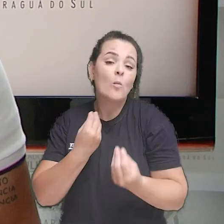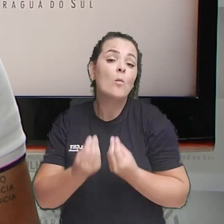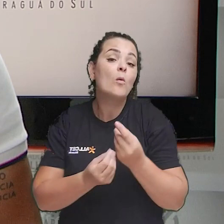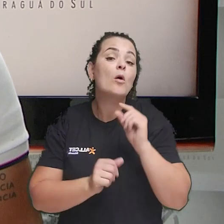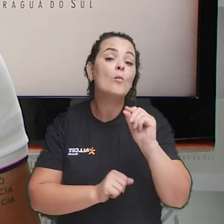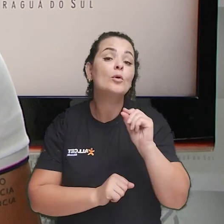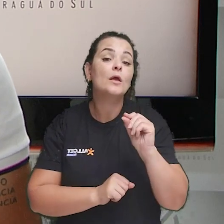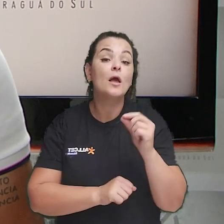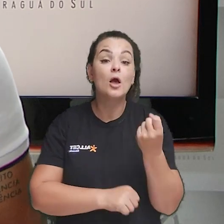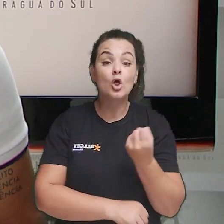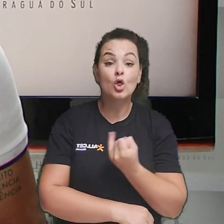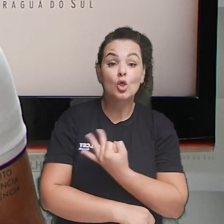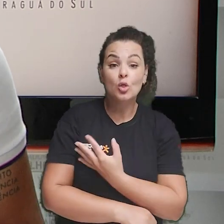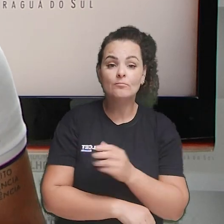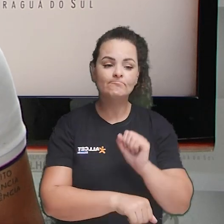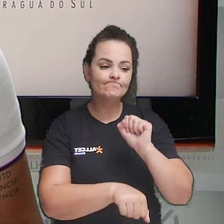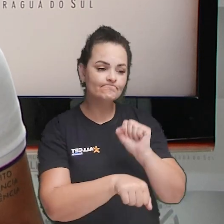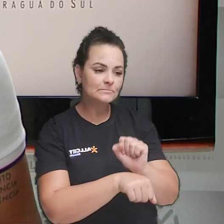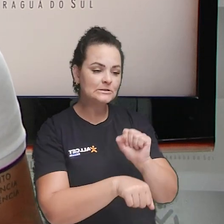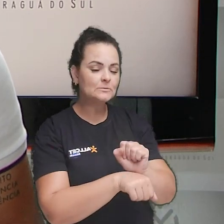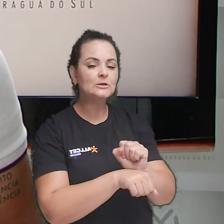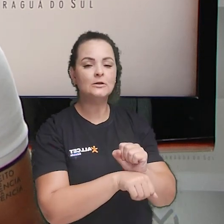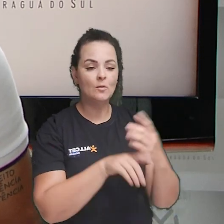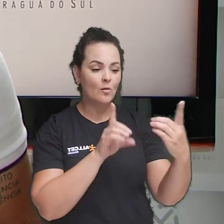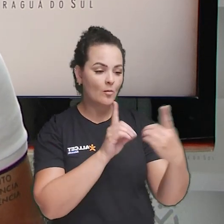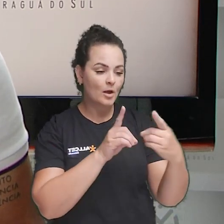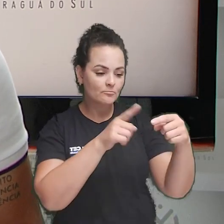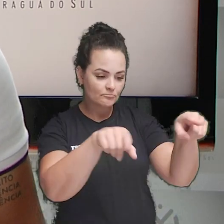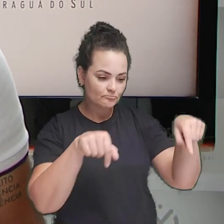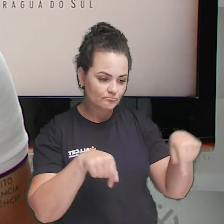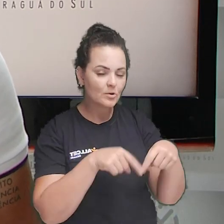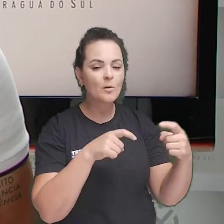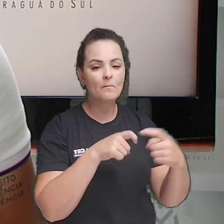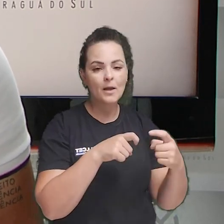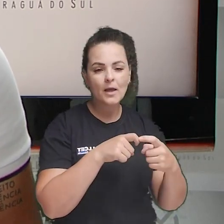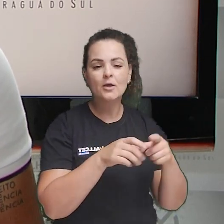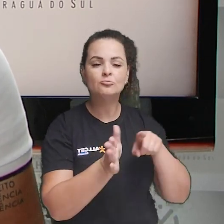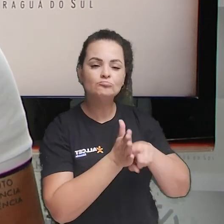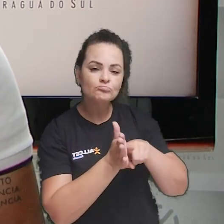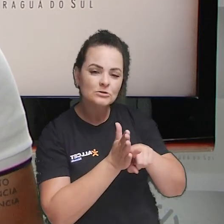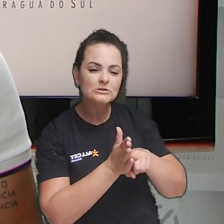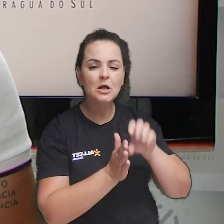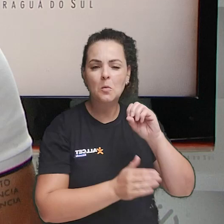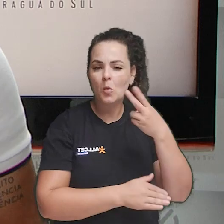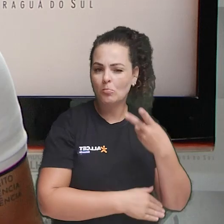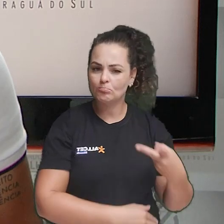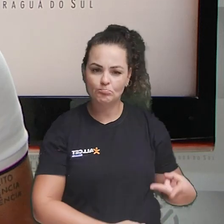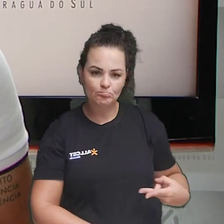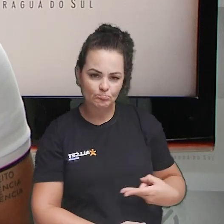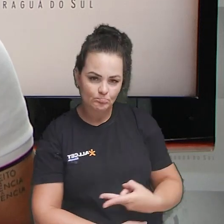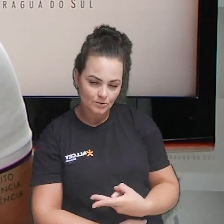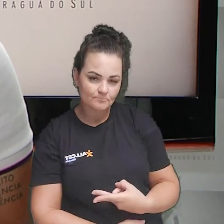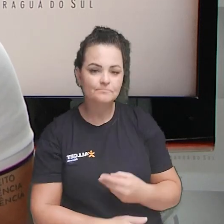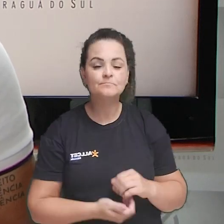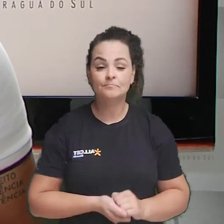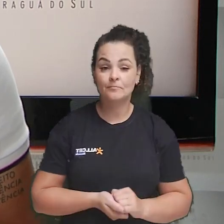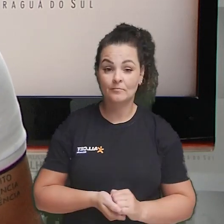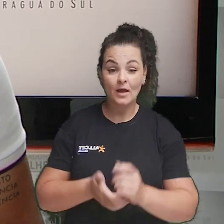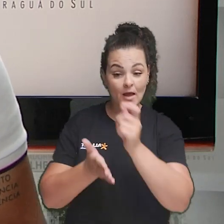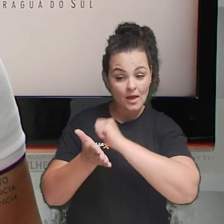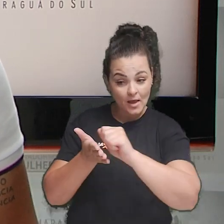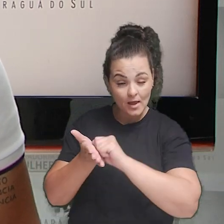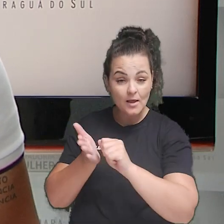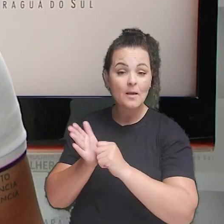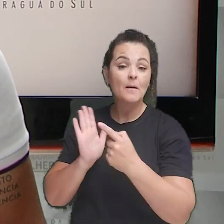município, bem como o número de pessoas aguardando por consultas, exames ou cirurgias. Segundo os